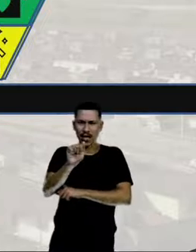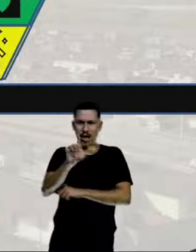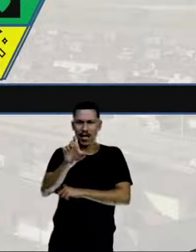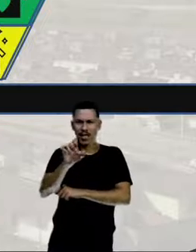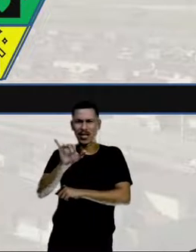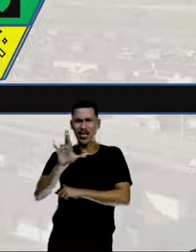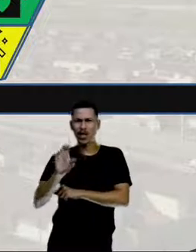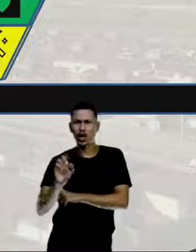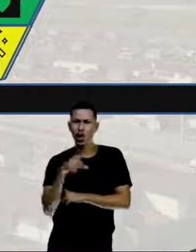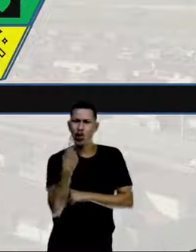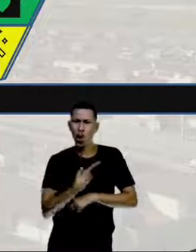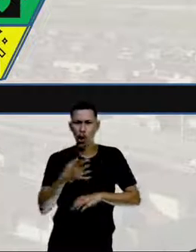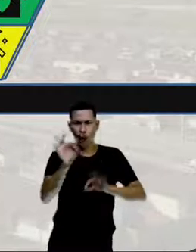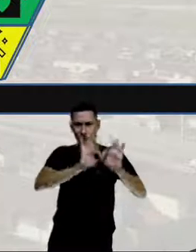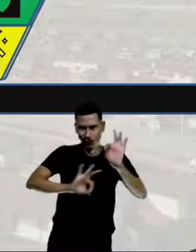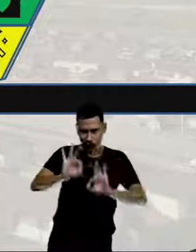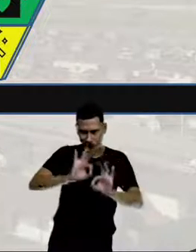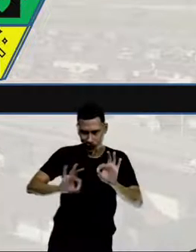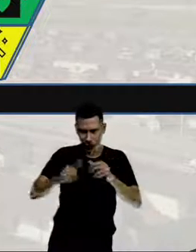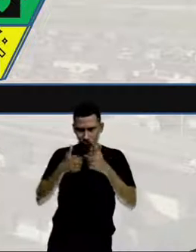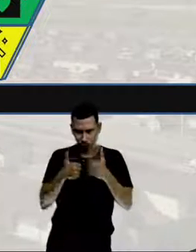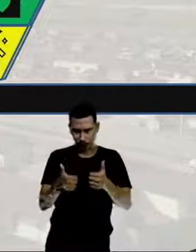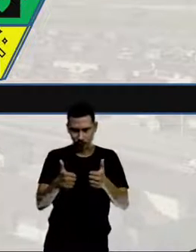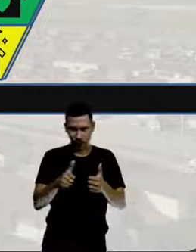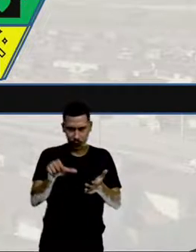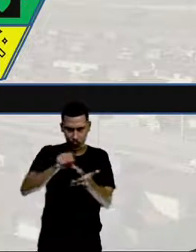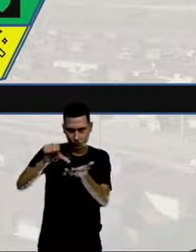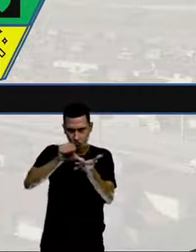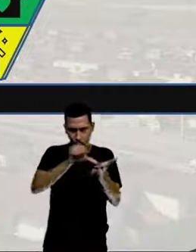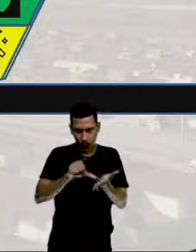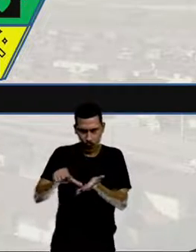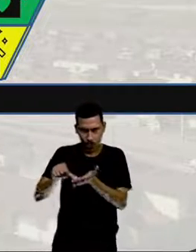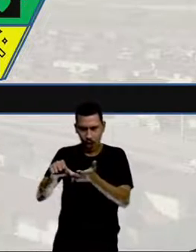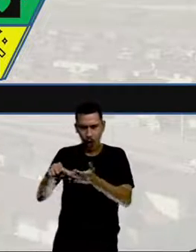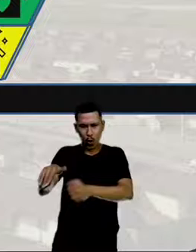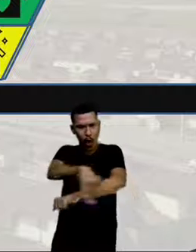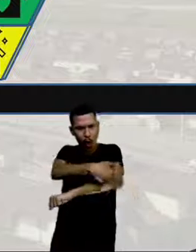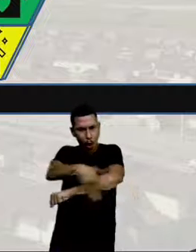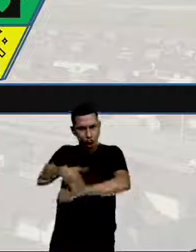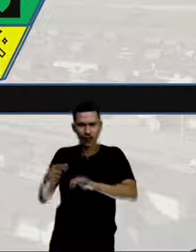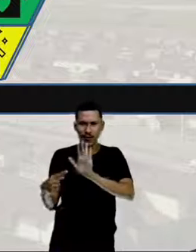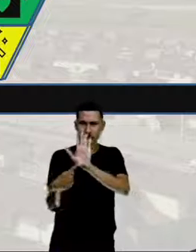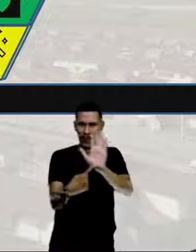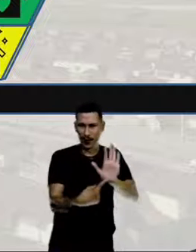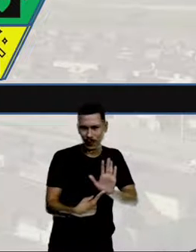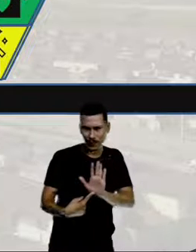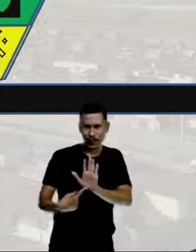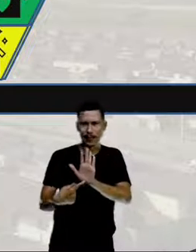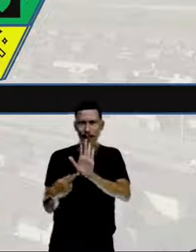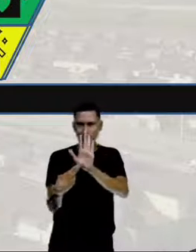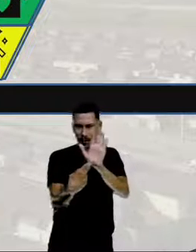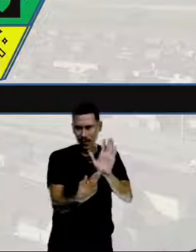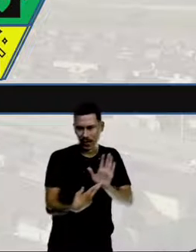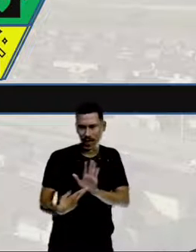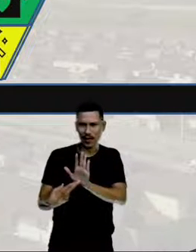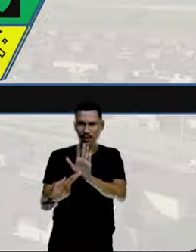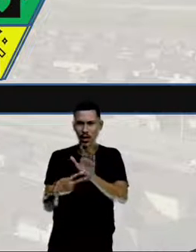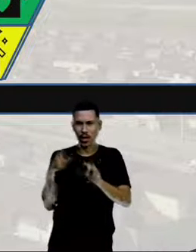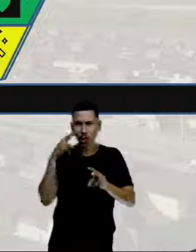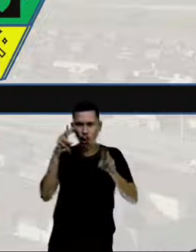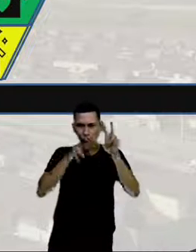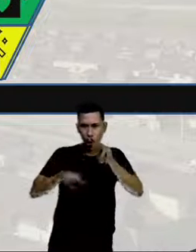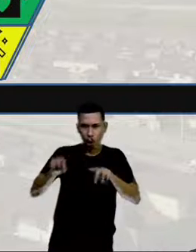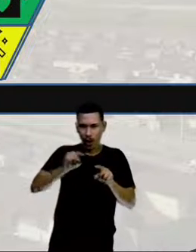o nosso bairro. E no nosso bairro, essas ruas, elas estão representadas por essas faixas, essas